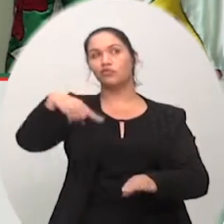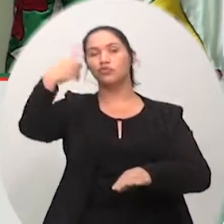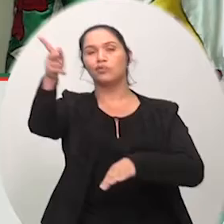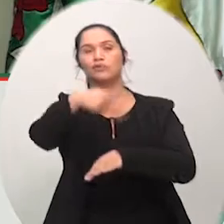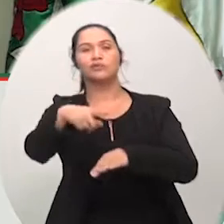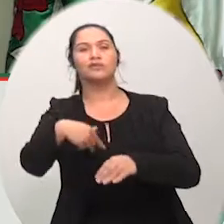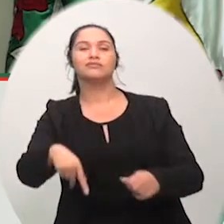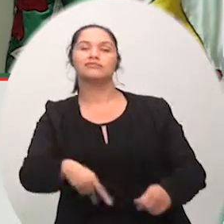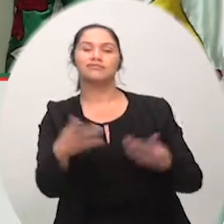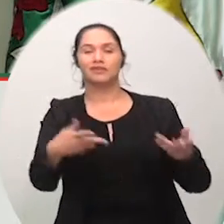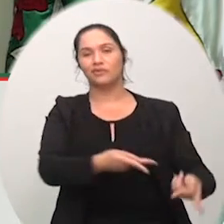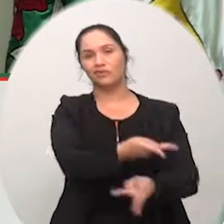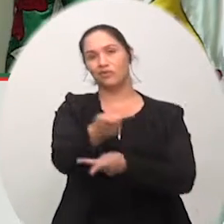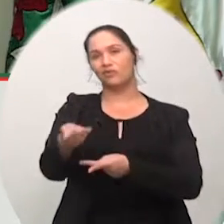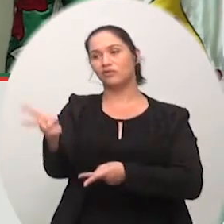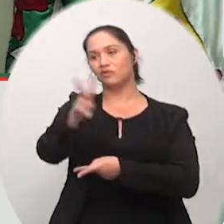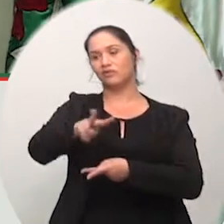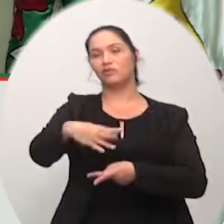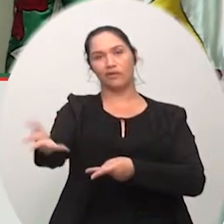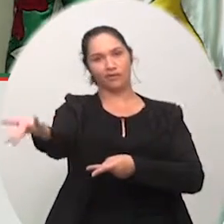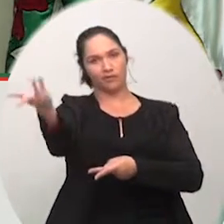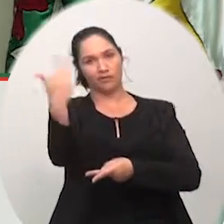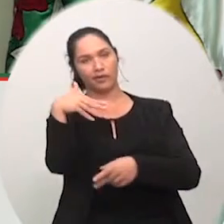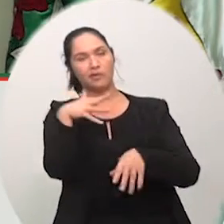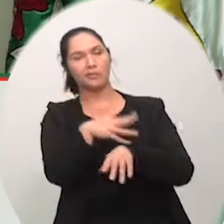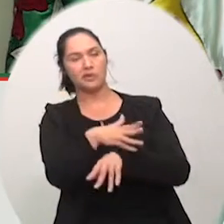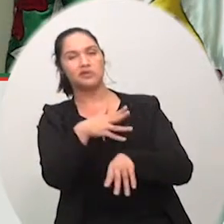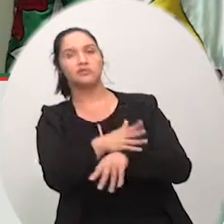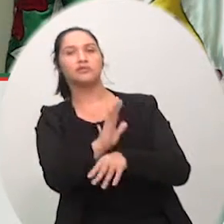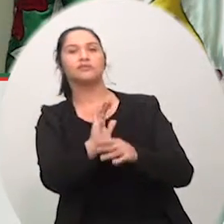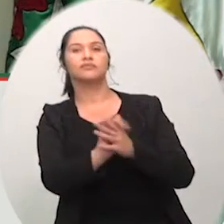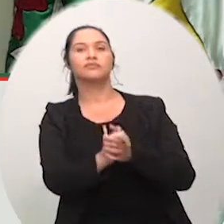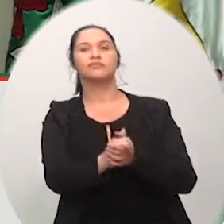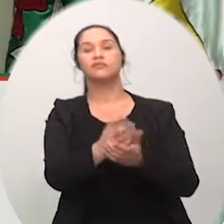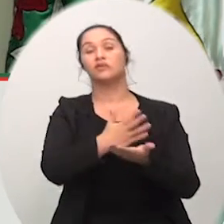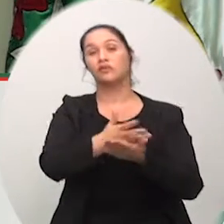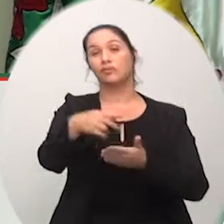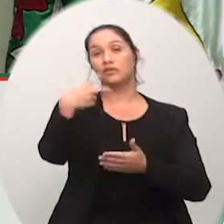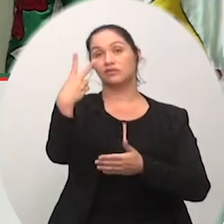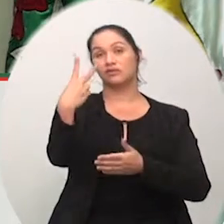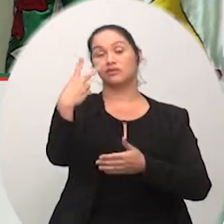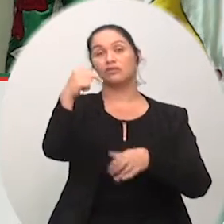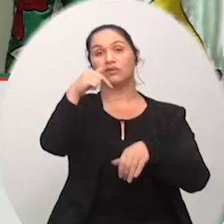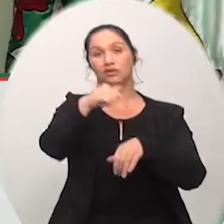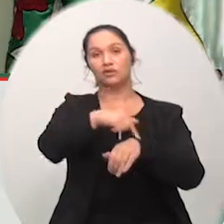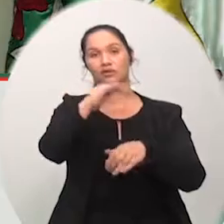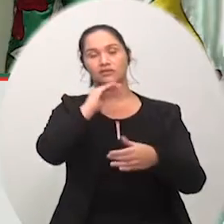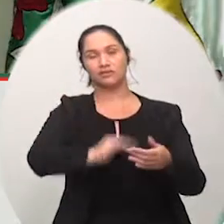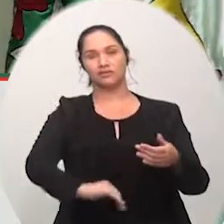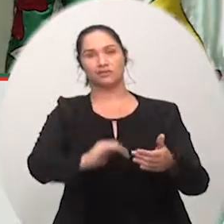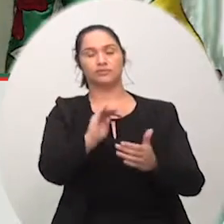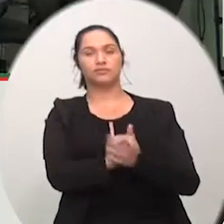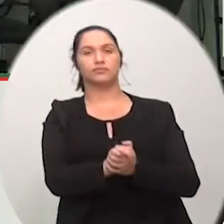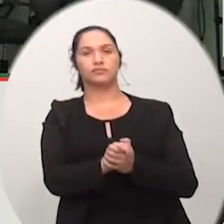convido a todos os colegas vereadores para se quiserem fazer presente a partir das 14 horas na abertura deste evento